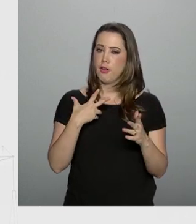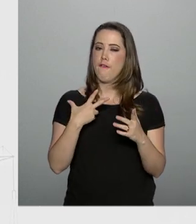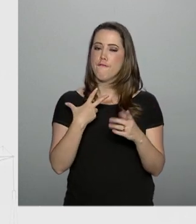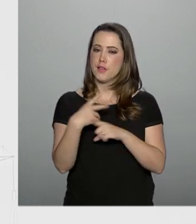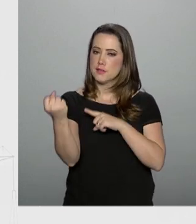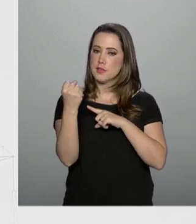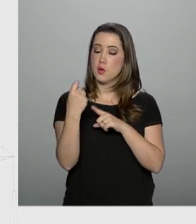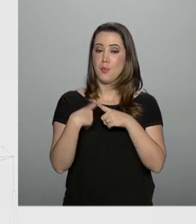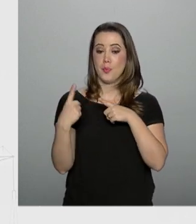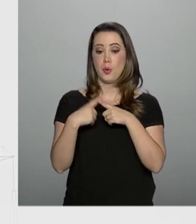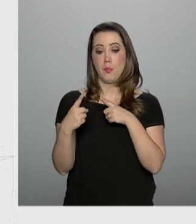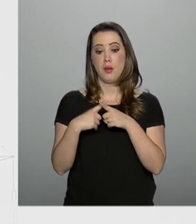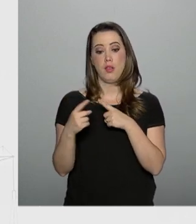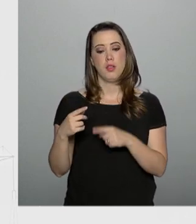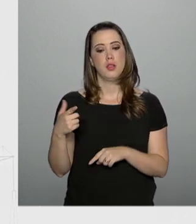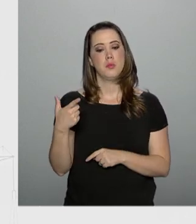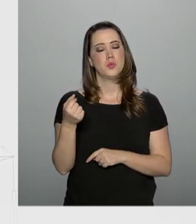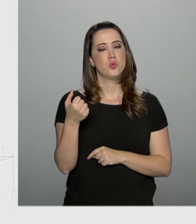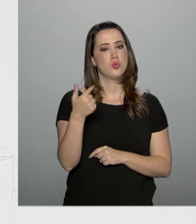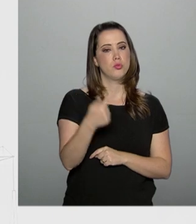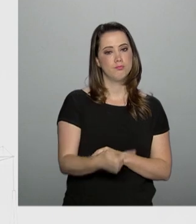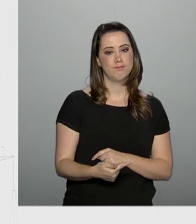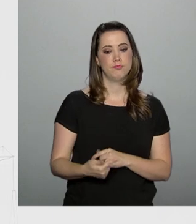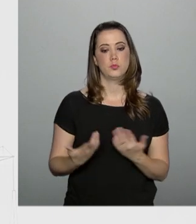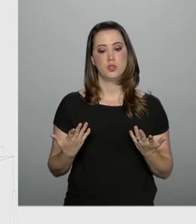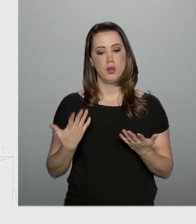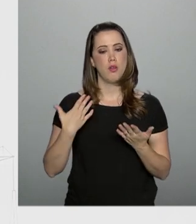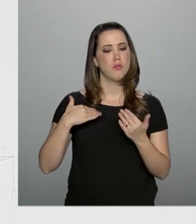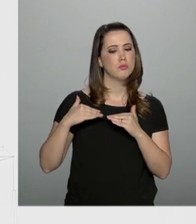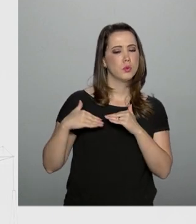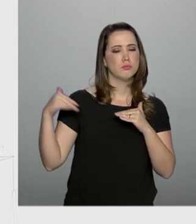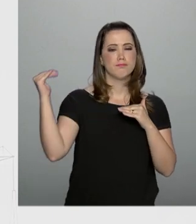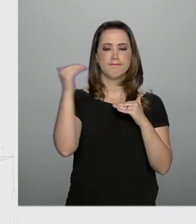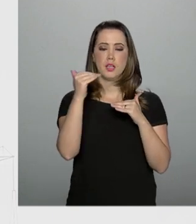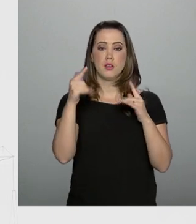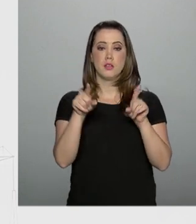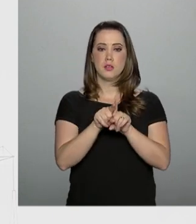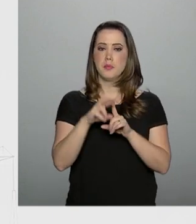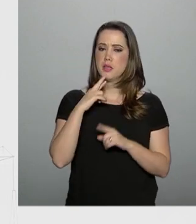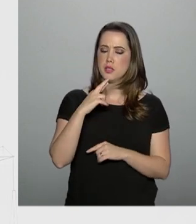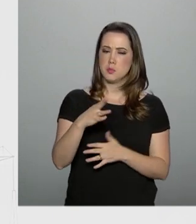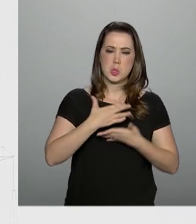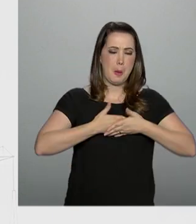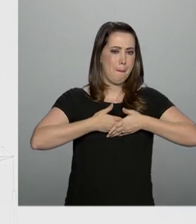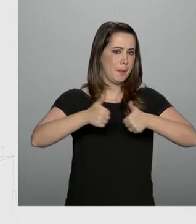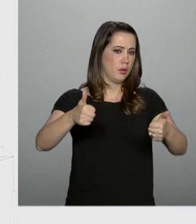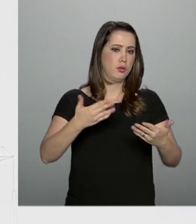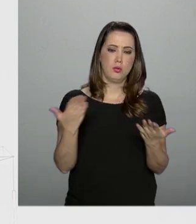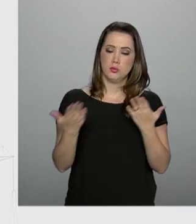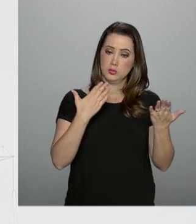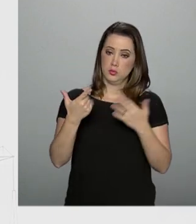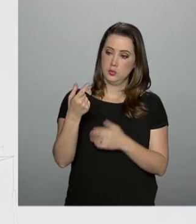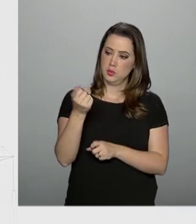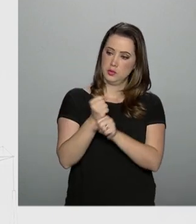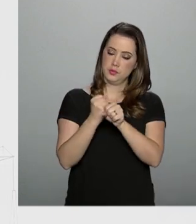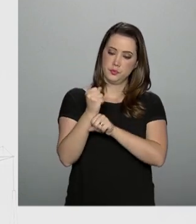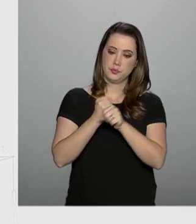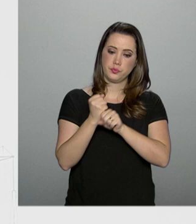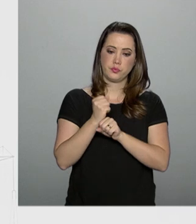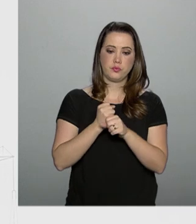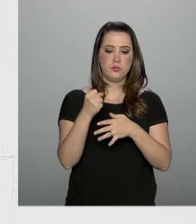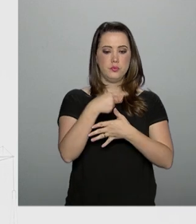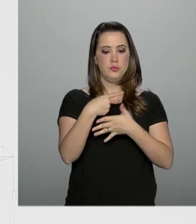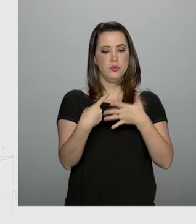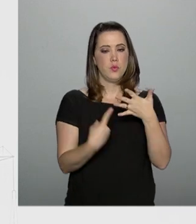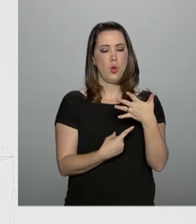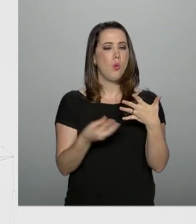bilhões em 2017. Além da superação, o resultado foi o maior nos últimos 20 anos. Entre os